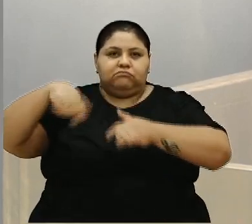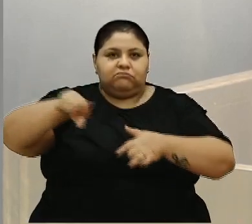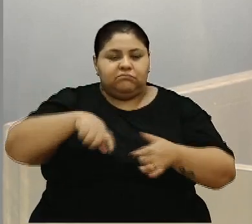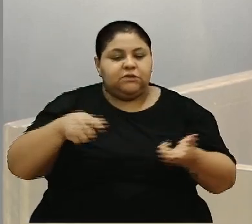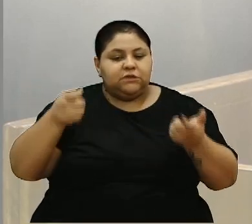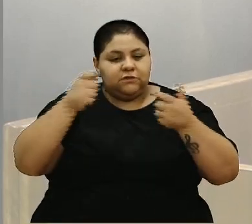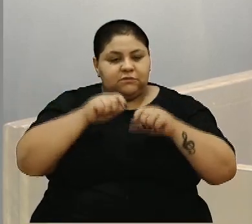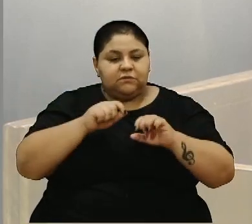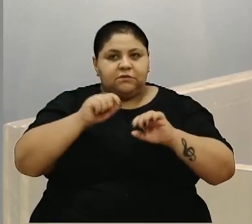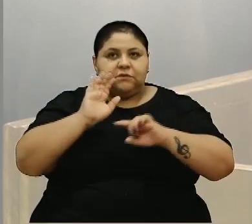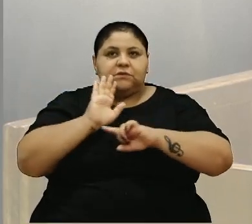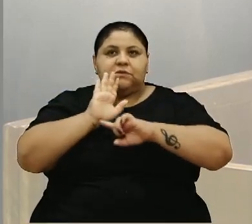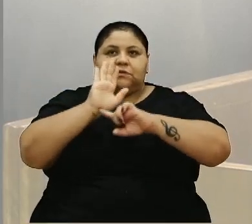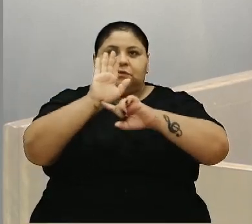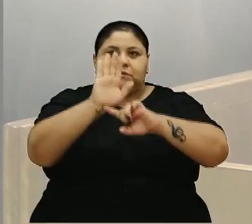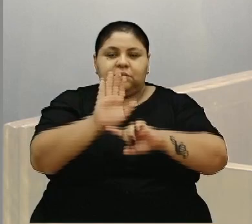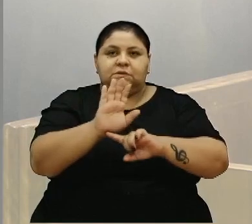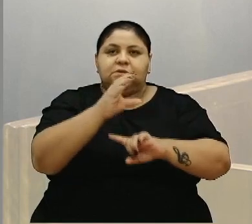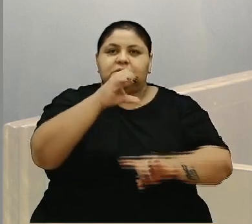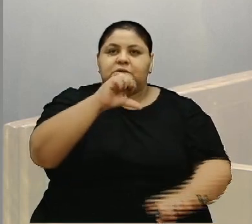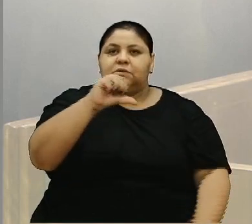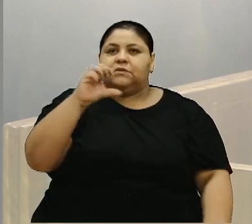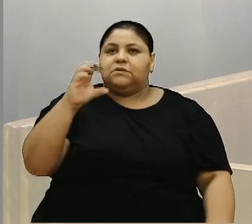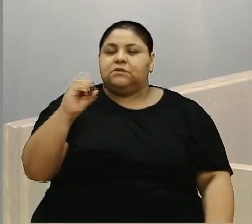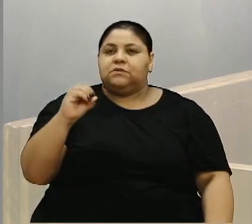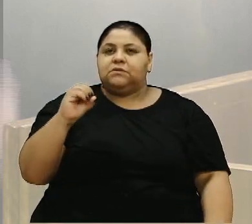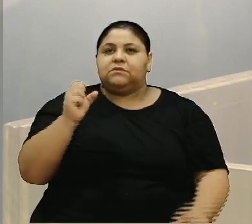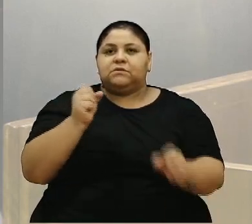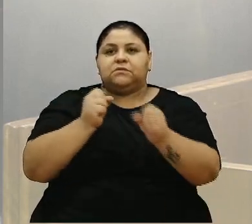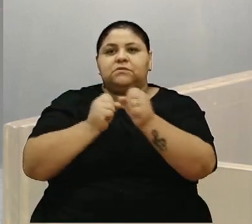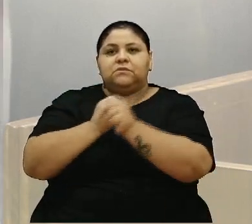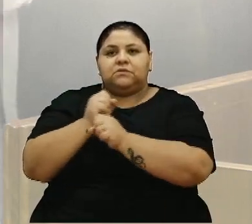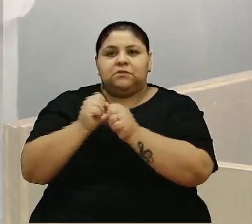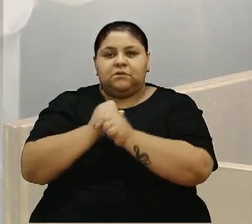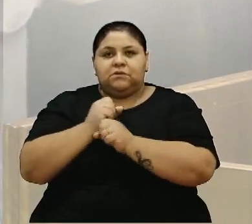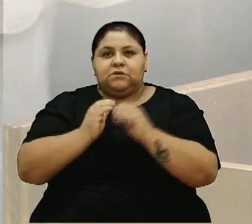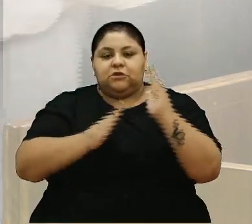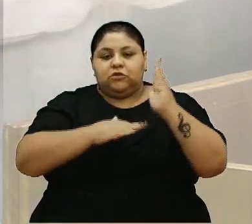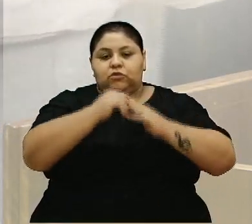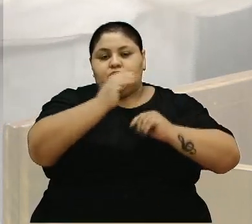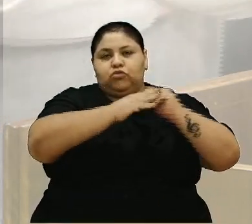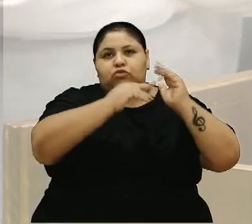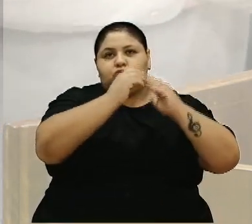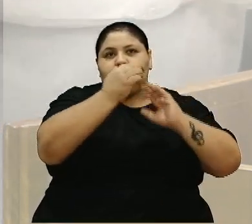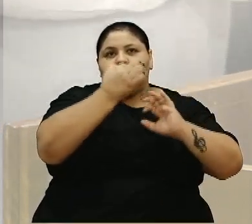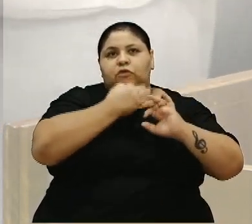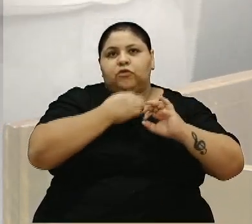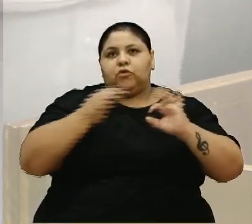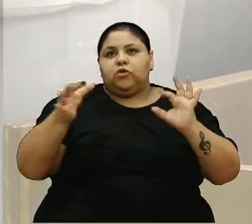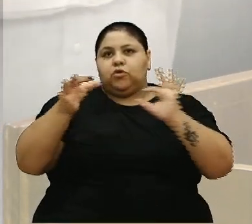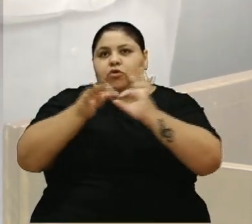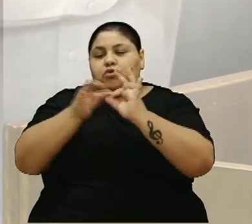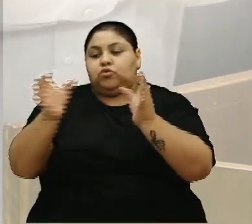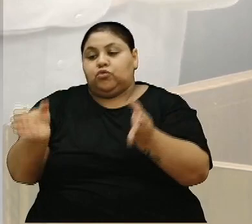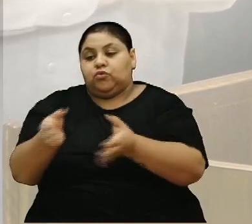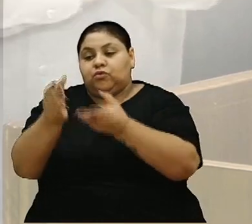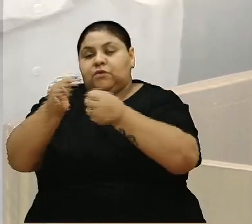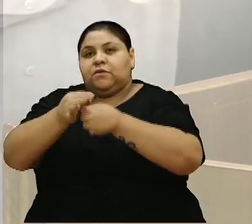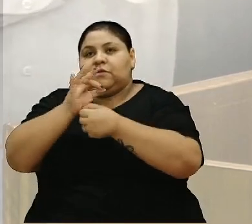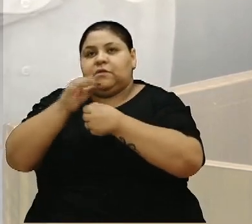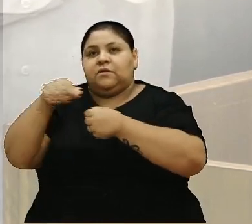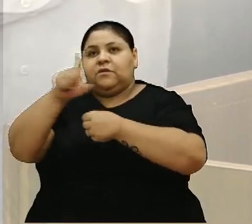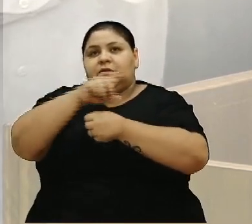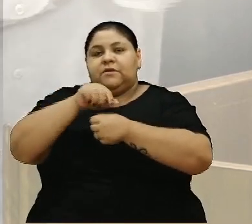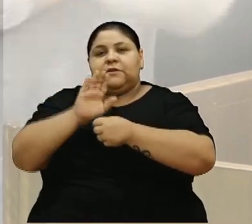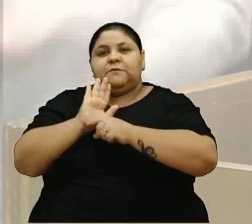auxiliar a perpetuar esses 90 anos, mais de 90 anos que construiu o Caxias junto com a festa da uva, a gente precisa auxiliar que